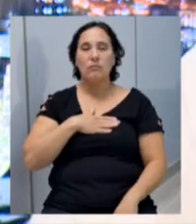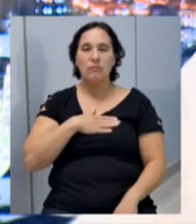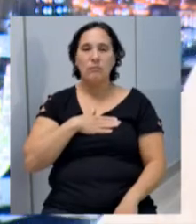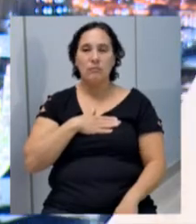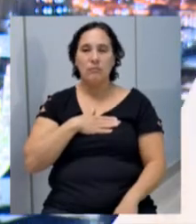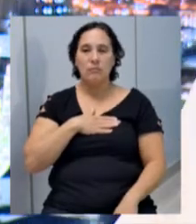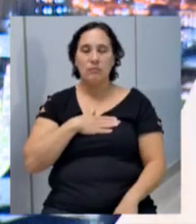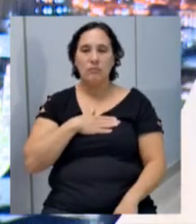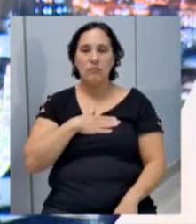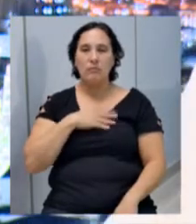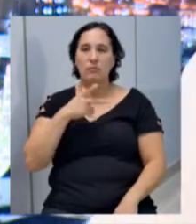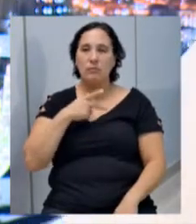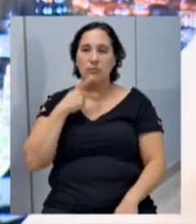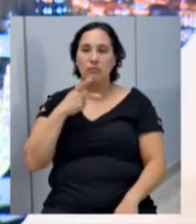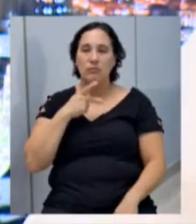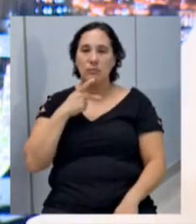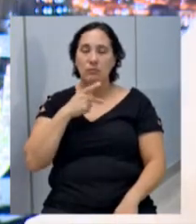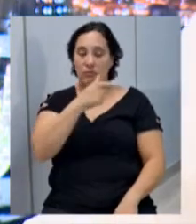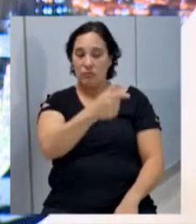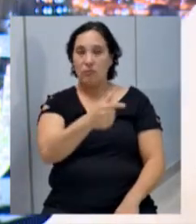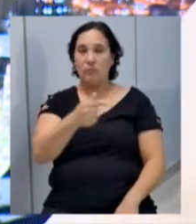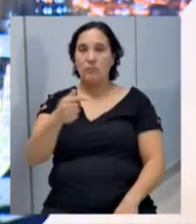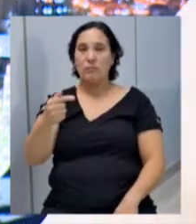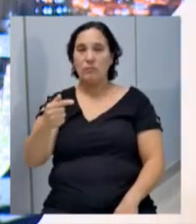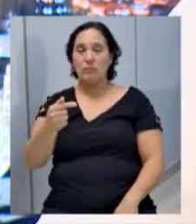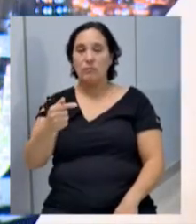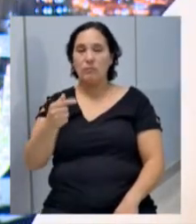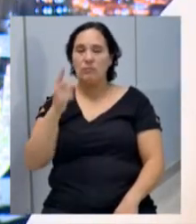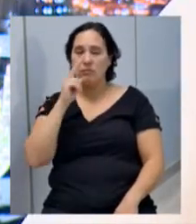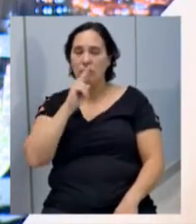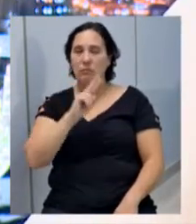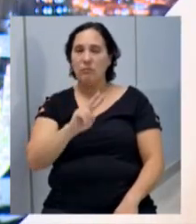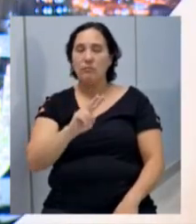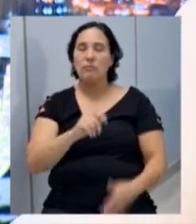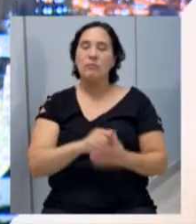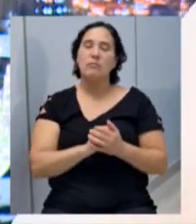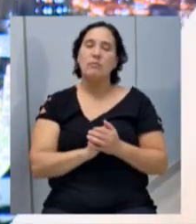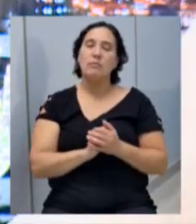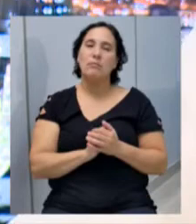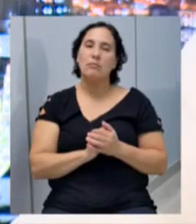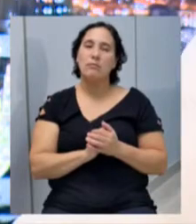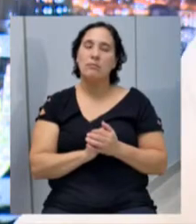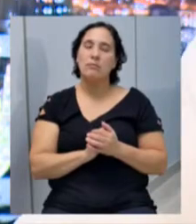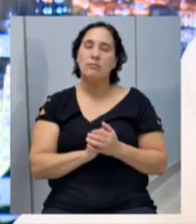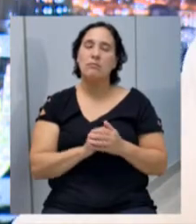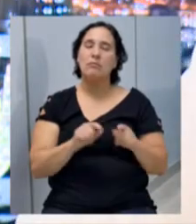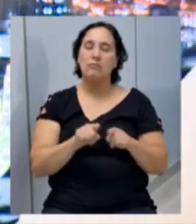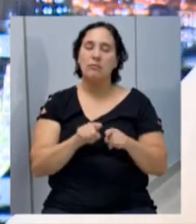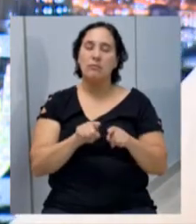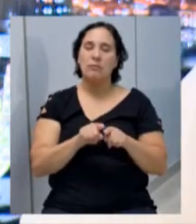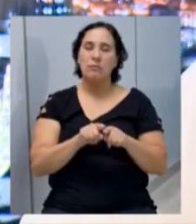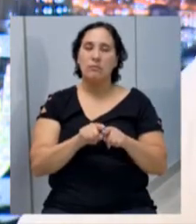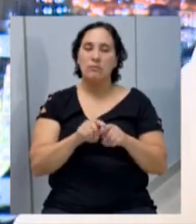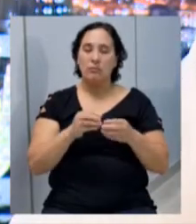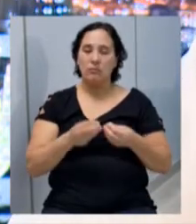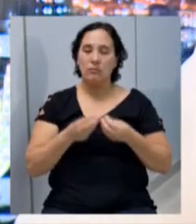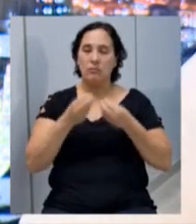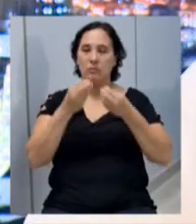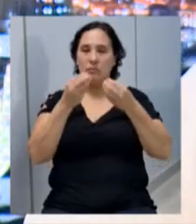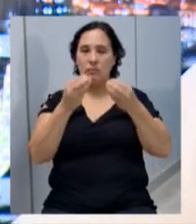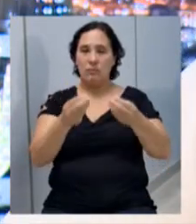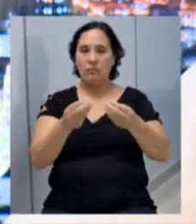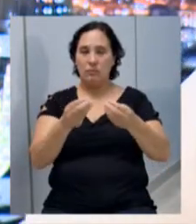manifestar que nesta semana acompanhamos, estive presente e estive na entrega